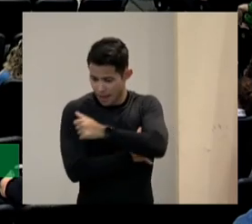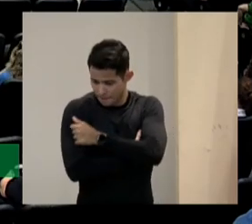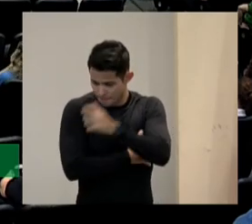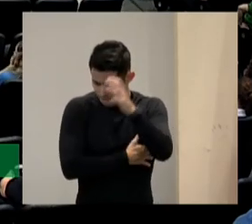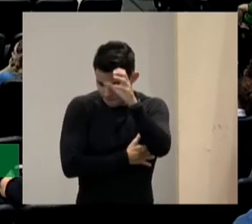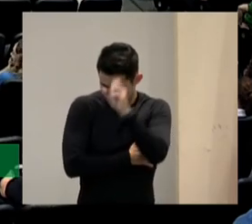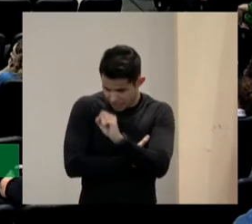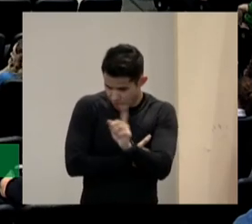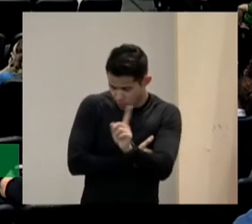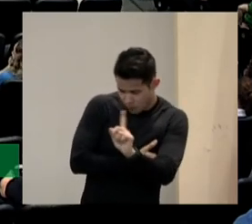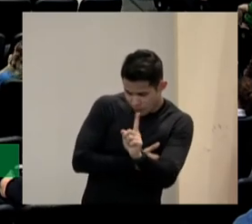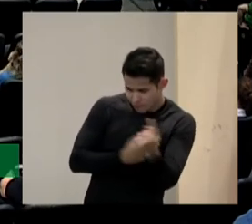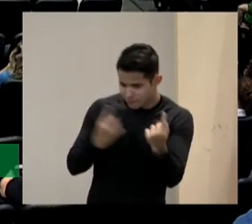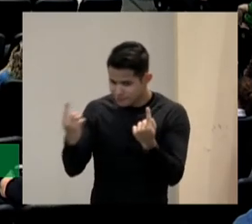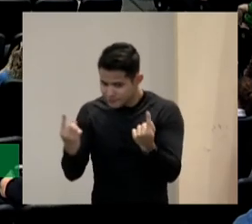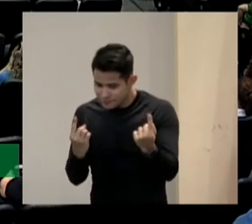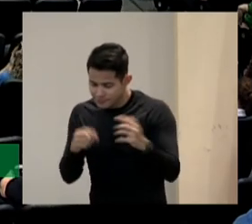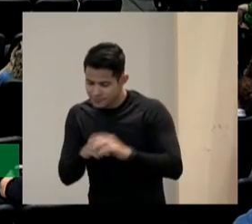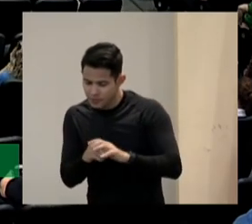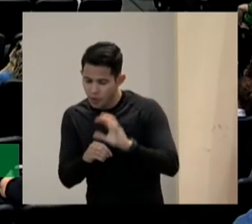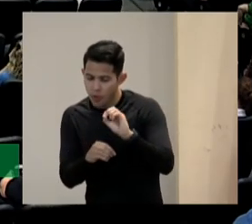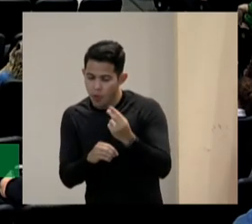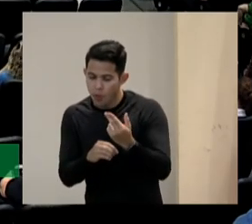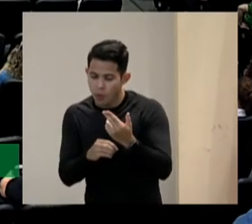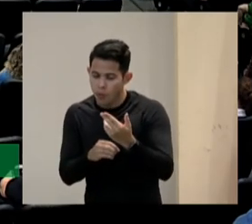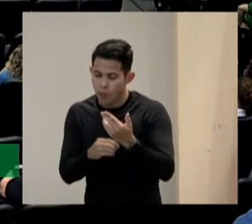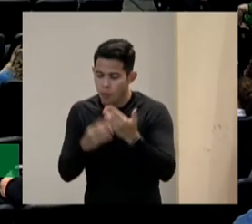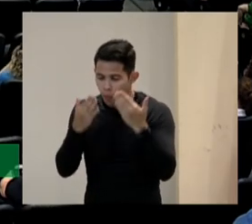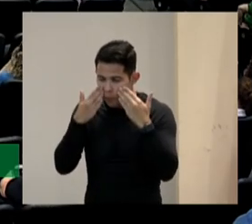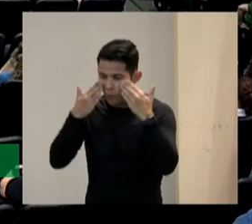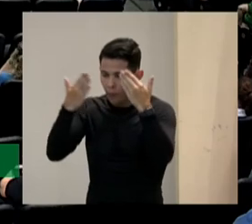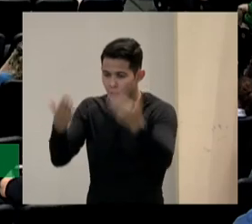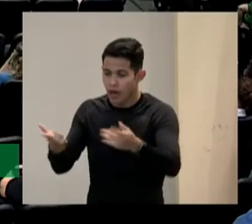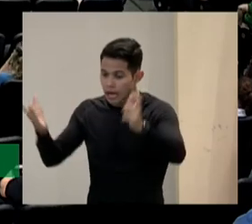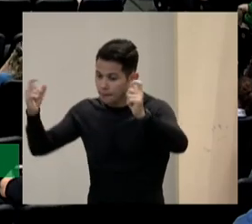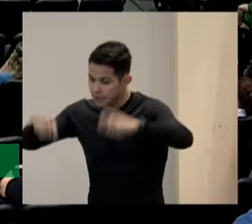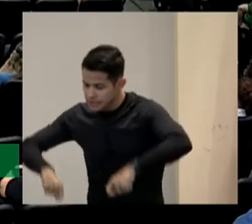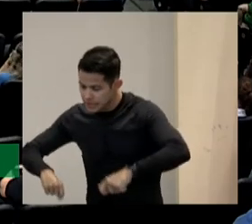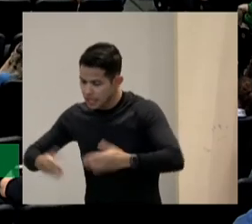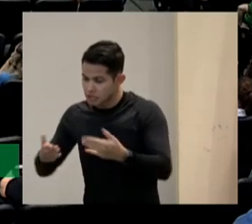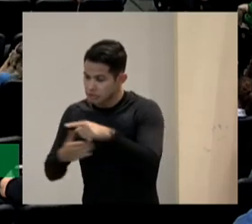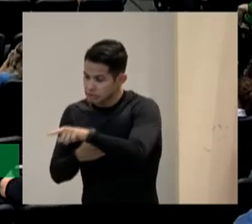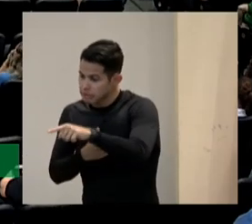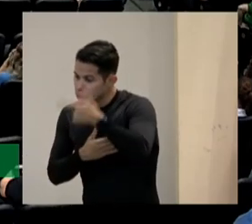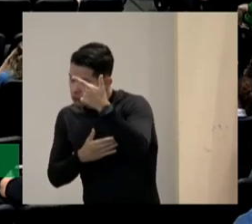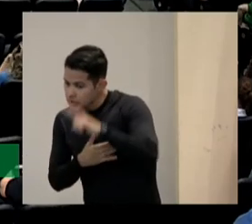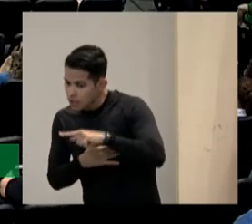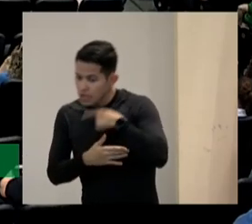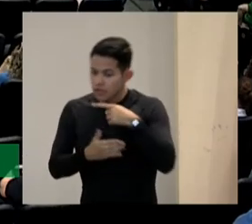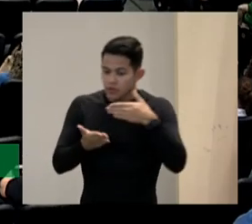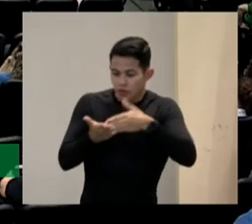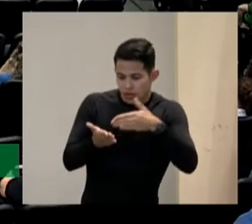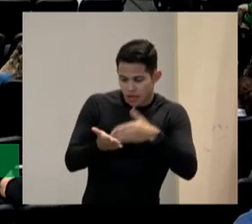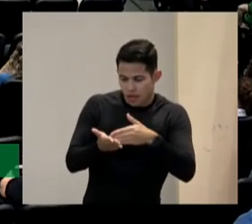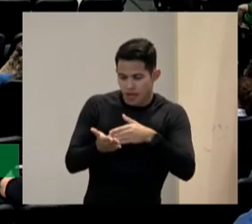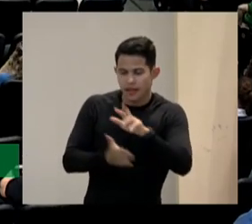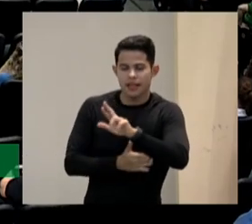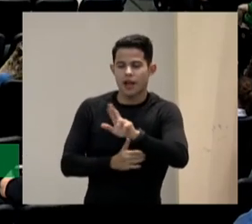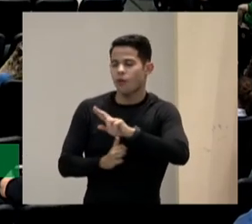estamos demonstrando a capacidade memorística dele que não é aprender que não é aprender